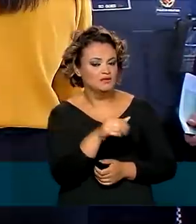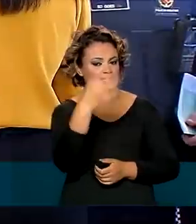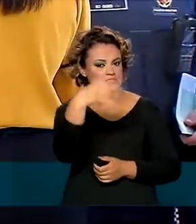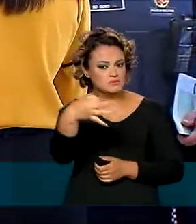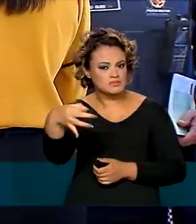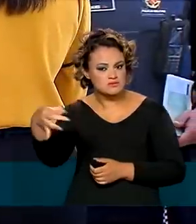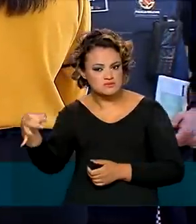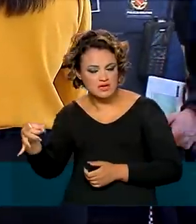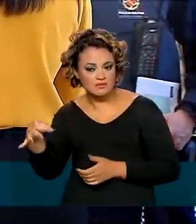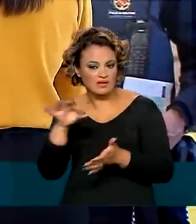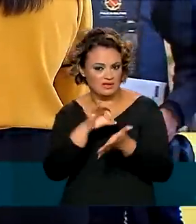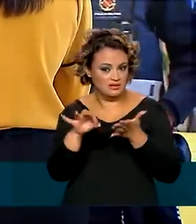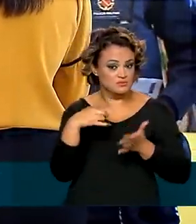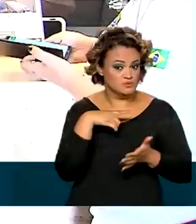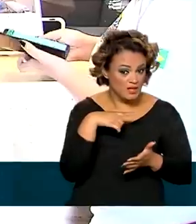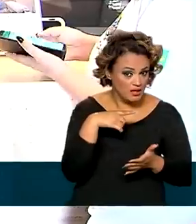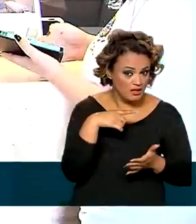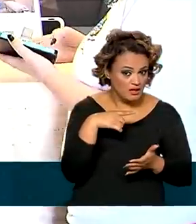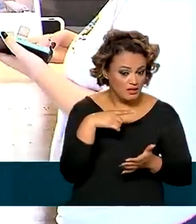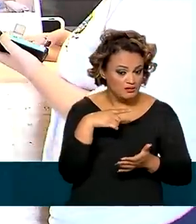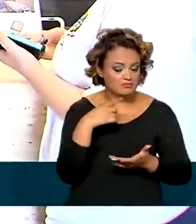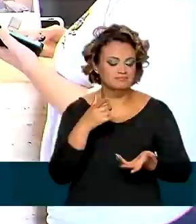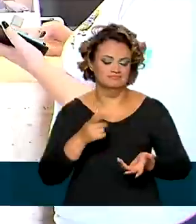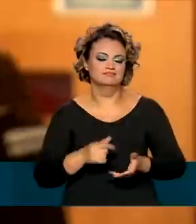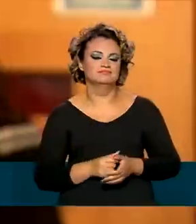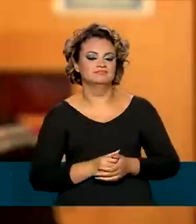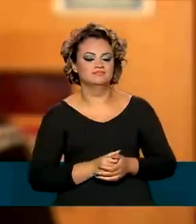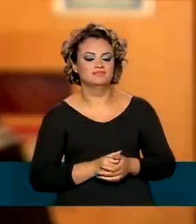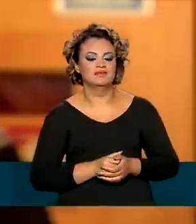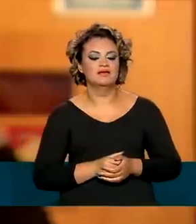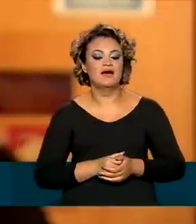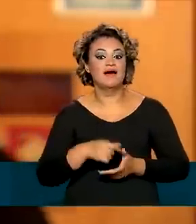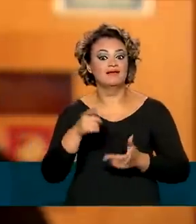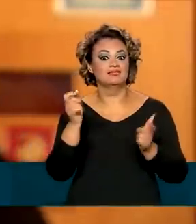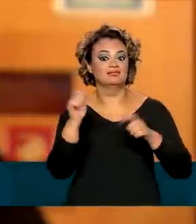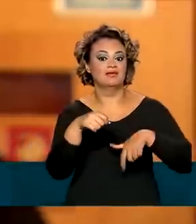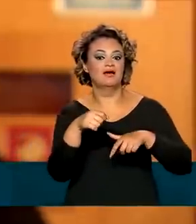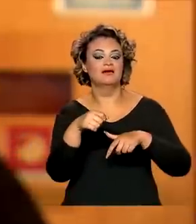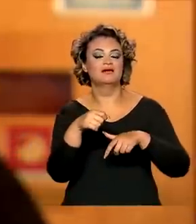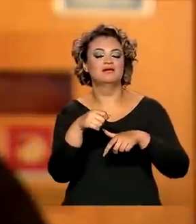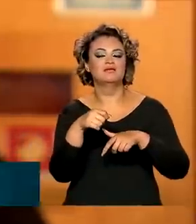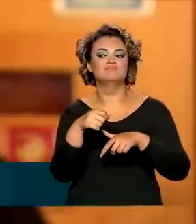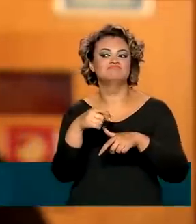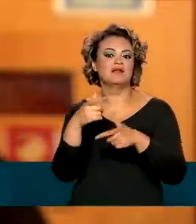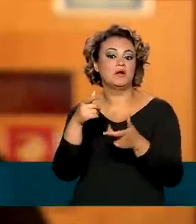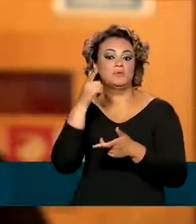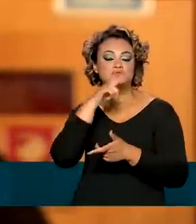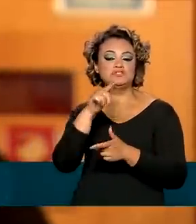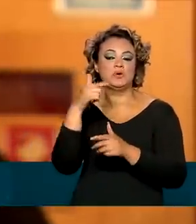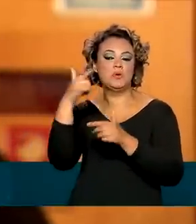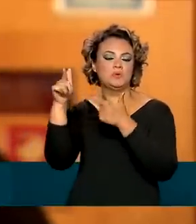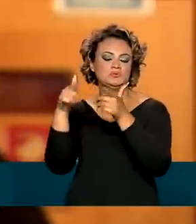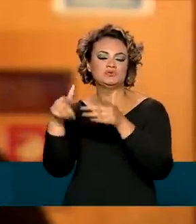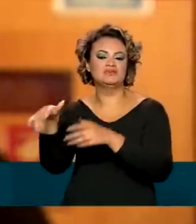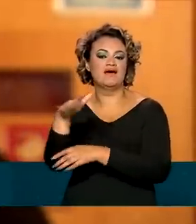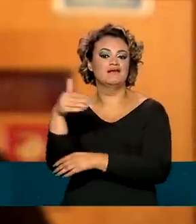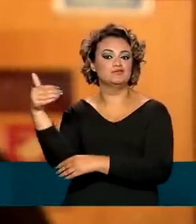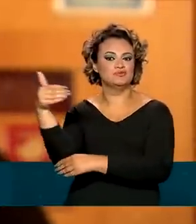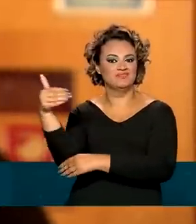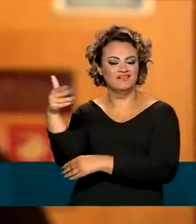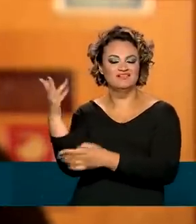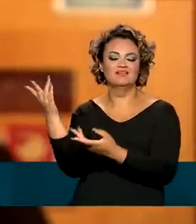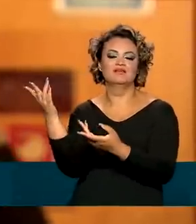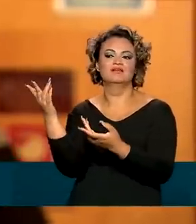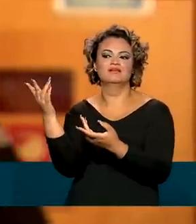possui o cadastro obrigatório no Cadastur. Ele abre portas para tipo de financiamento, a área de hotelaria, para que a gente